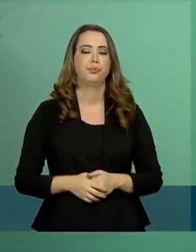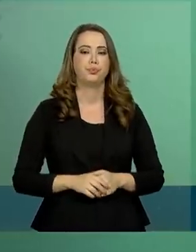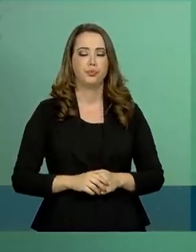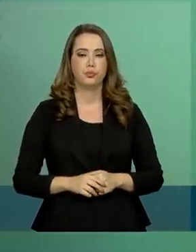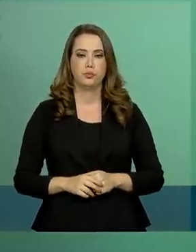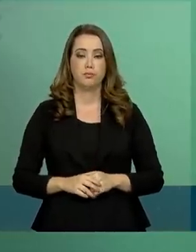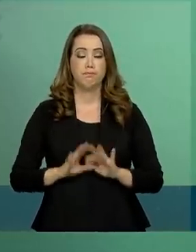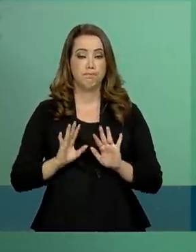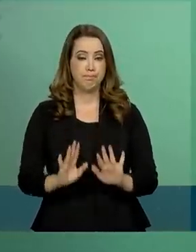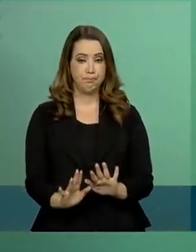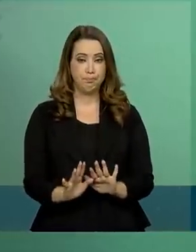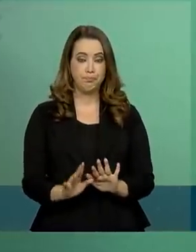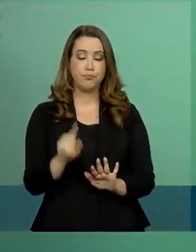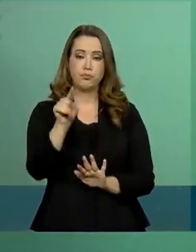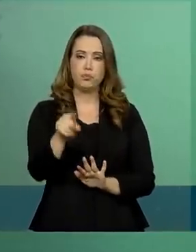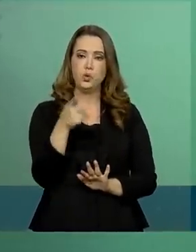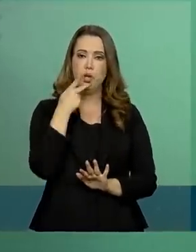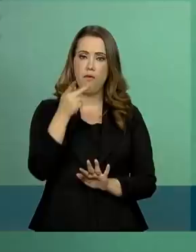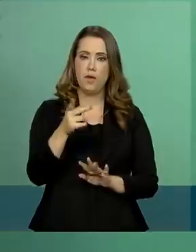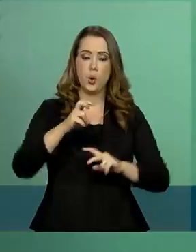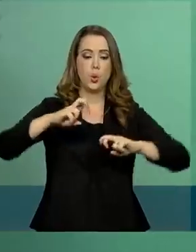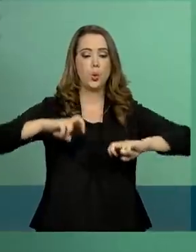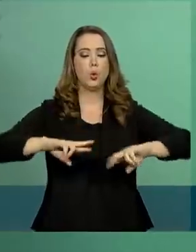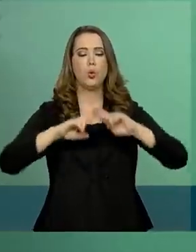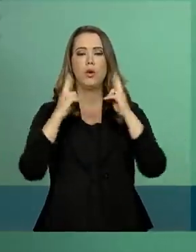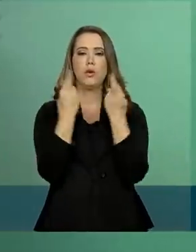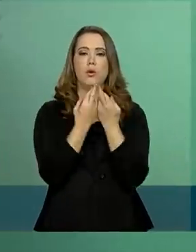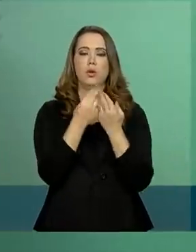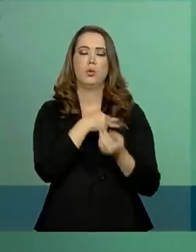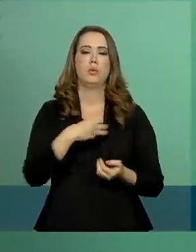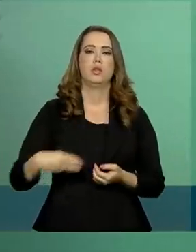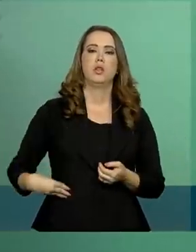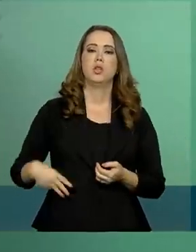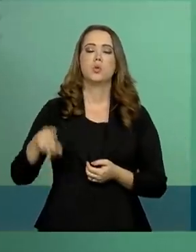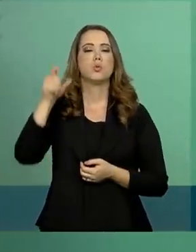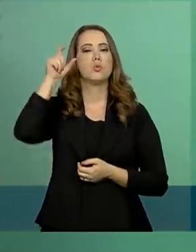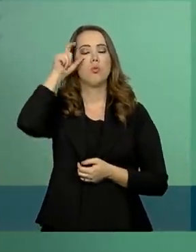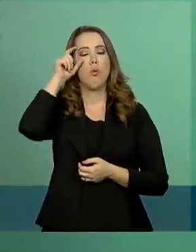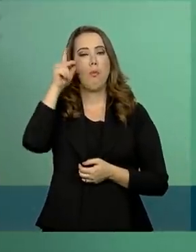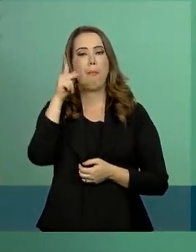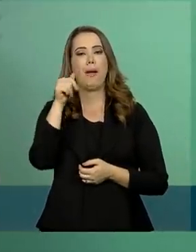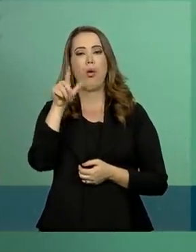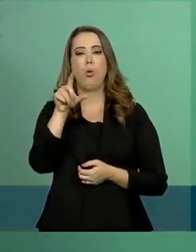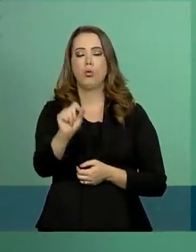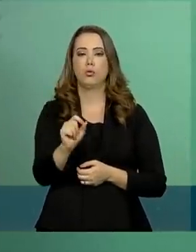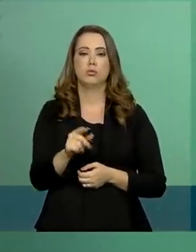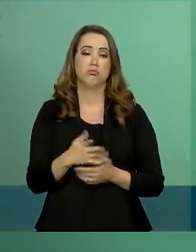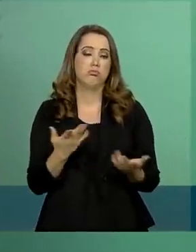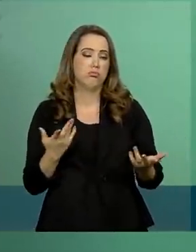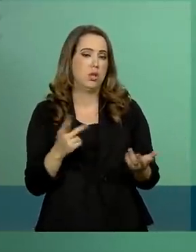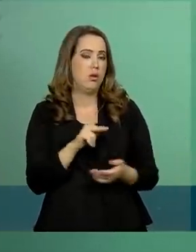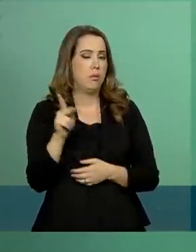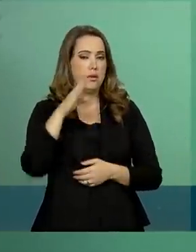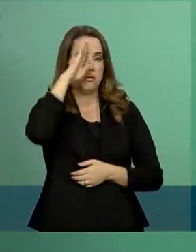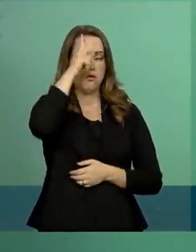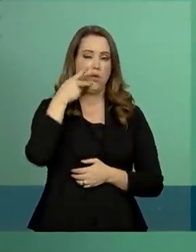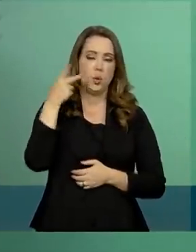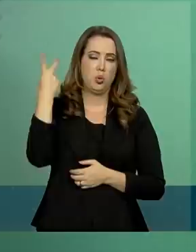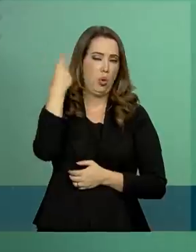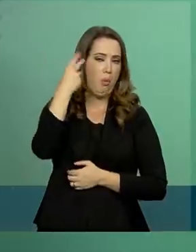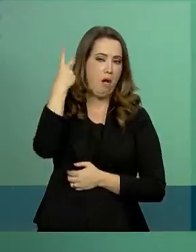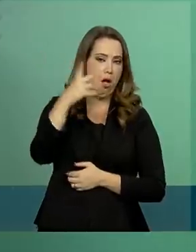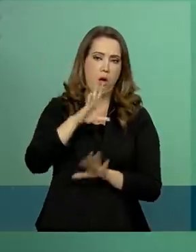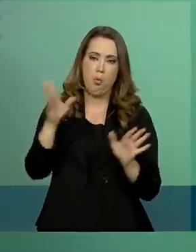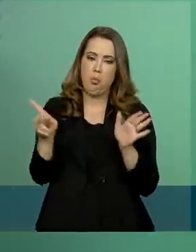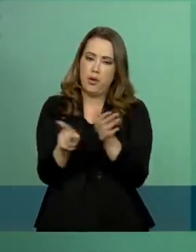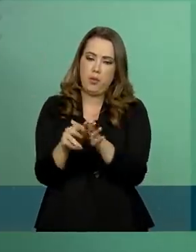Com relação à audiência com o ministro Paulo Guedes, o senhor presidente me informou que tratasse de assuntos normais de despacho na